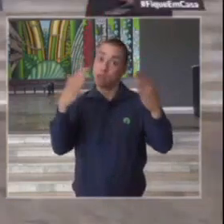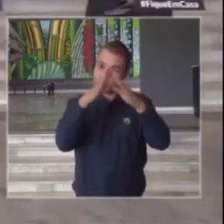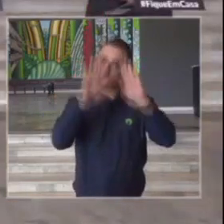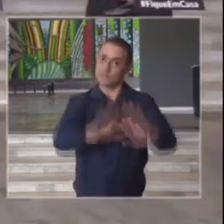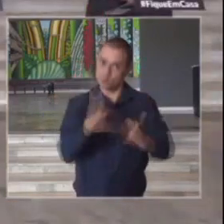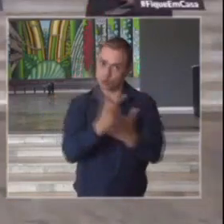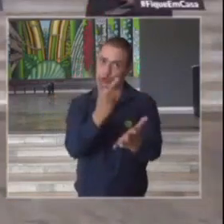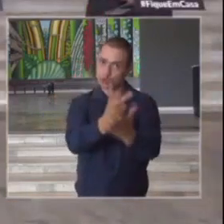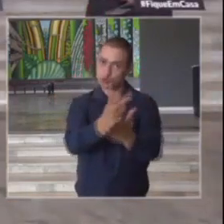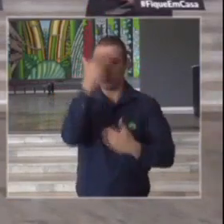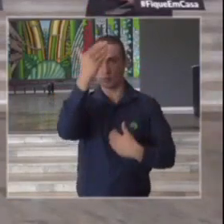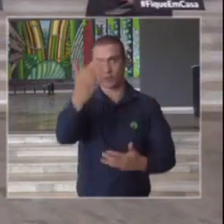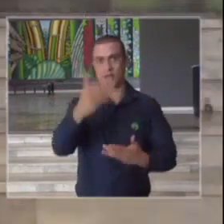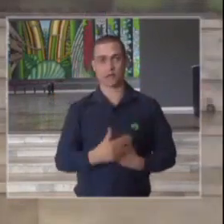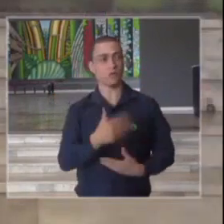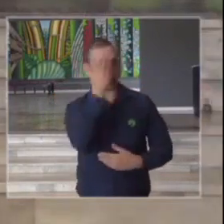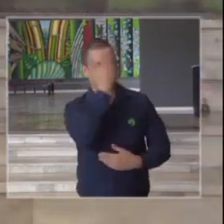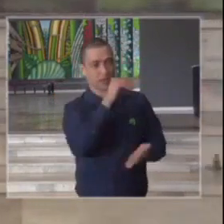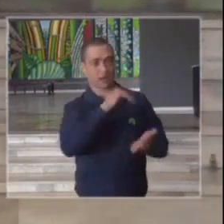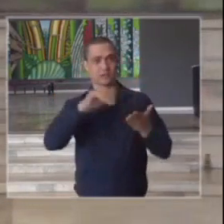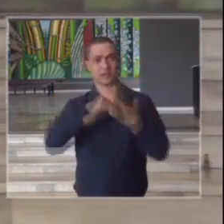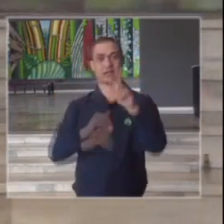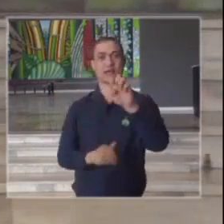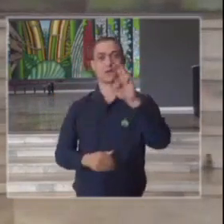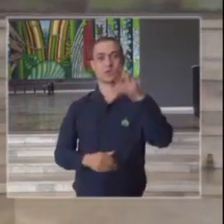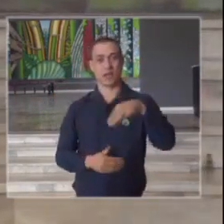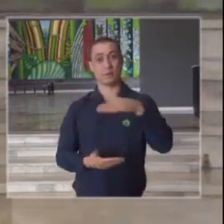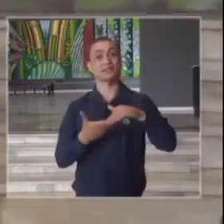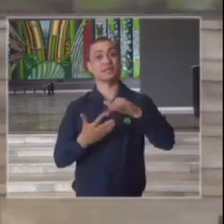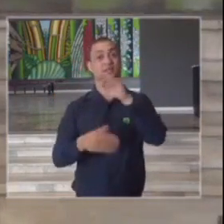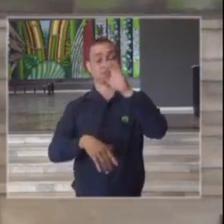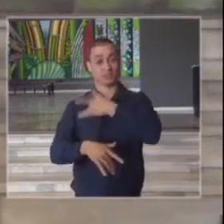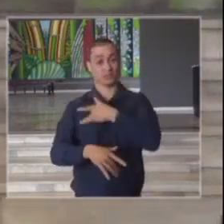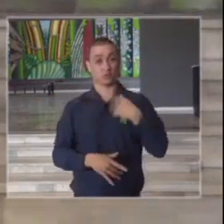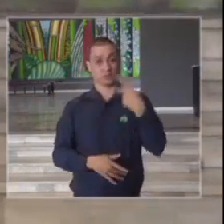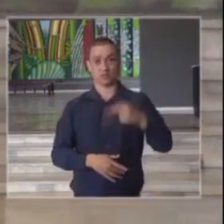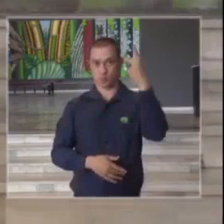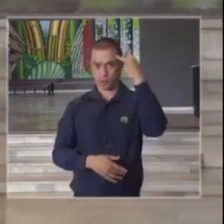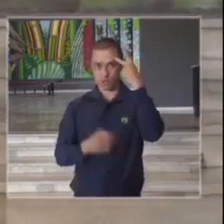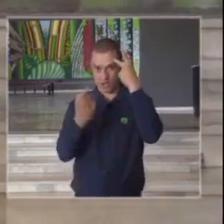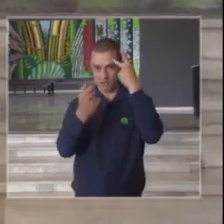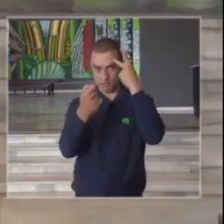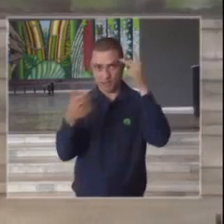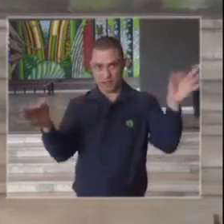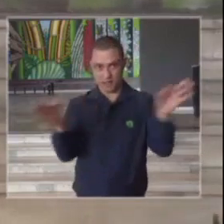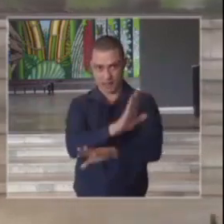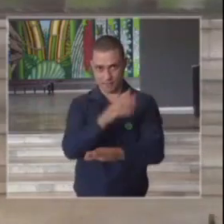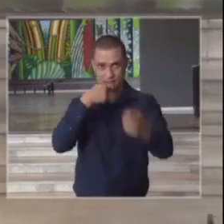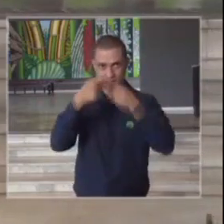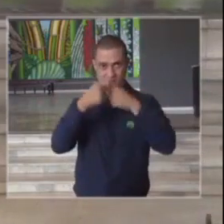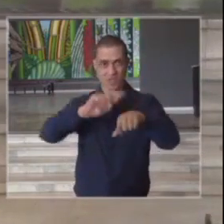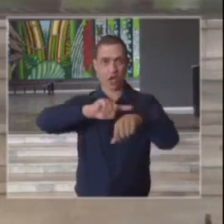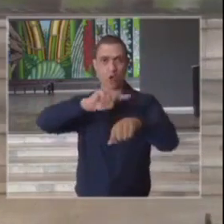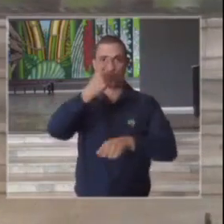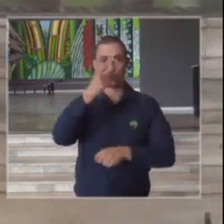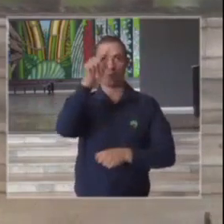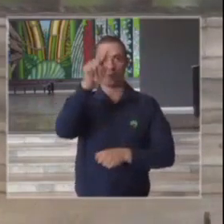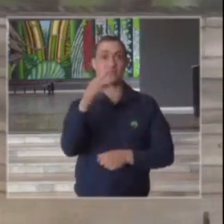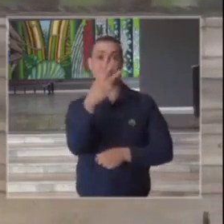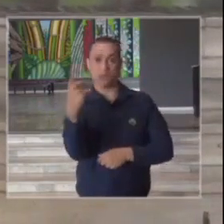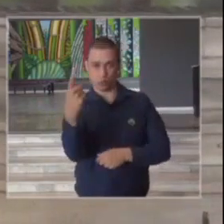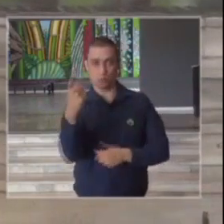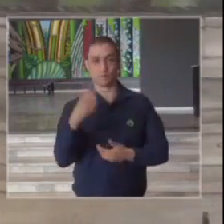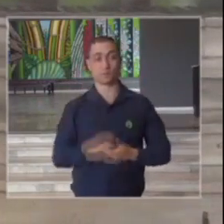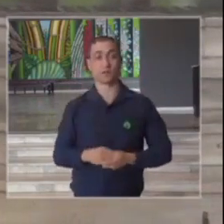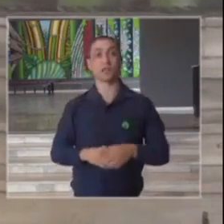obrigado doutor Zé Henrique Guerma secretário da saúde do estado de São Paulo já finalizando a nossa coletiva às 13 horas e 31